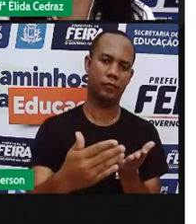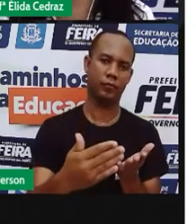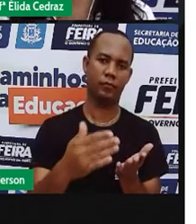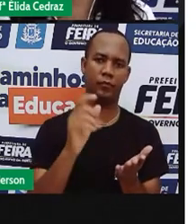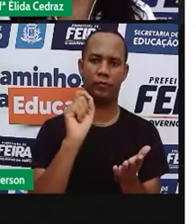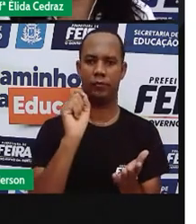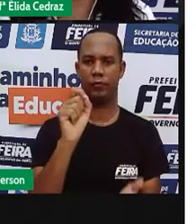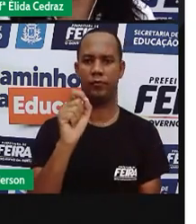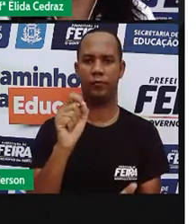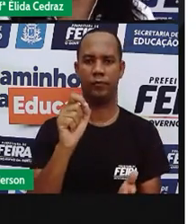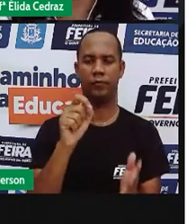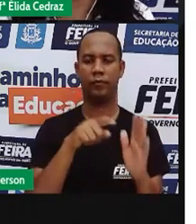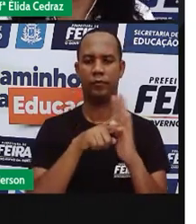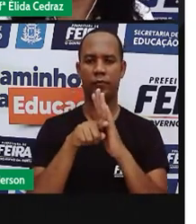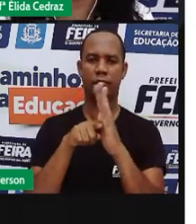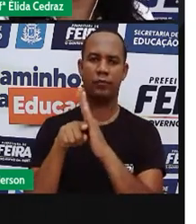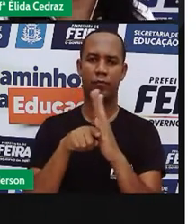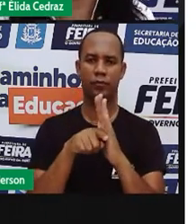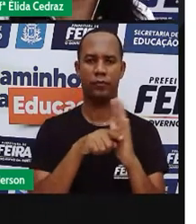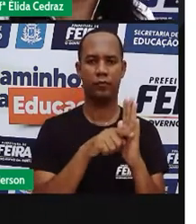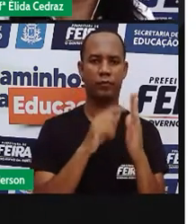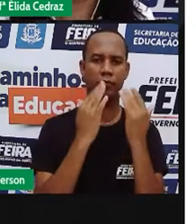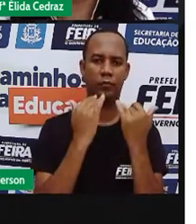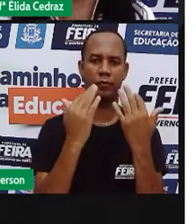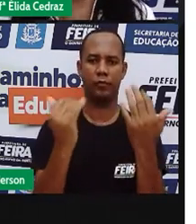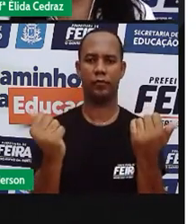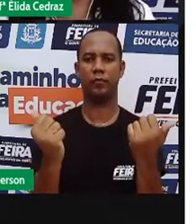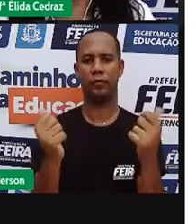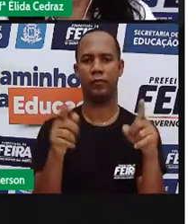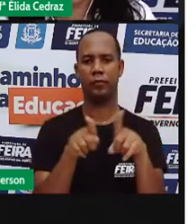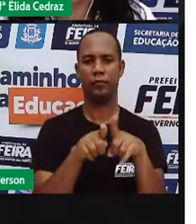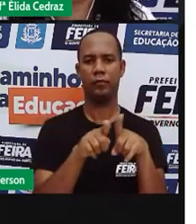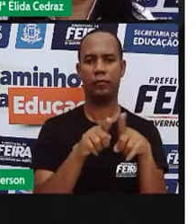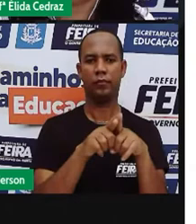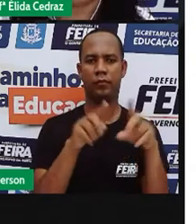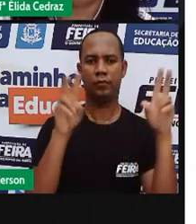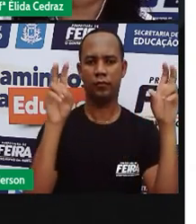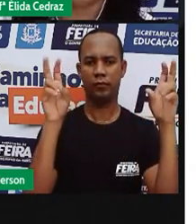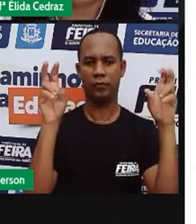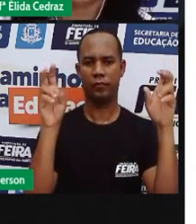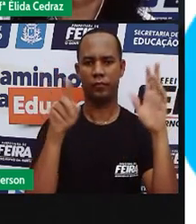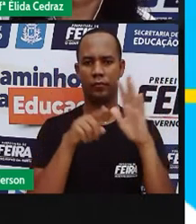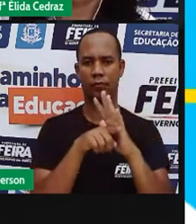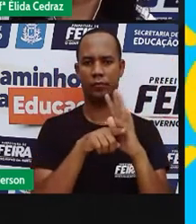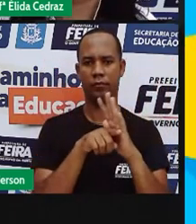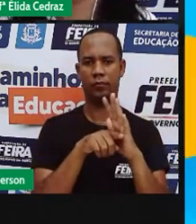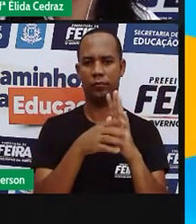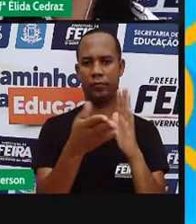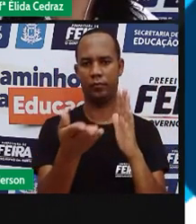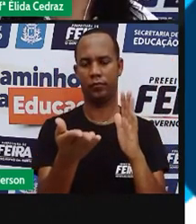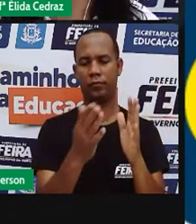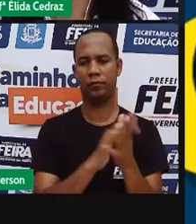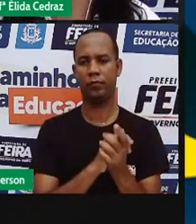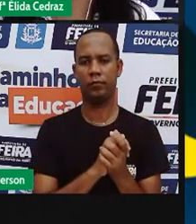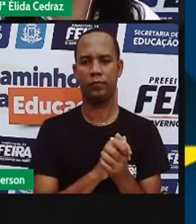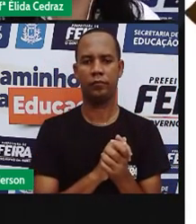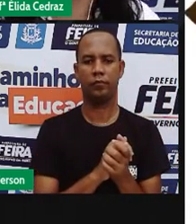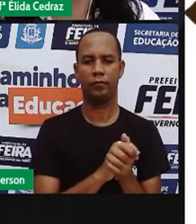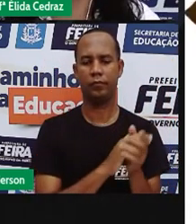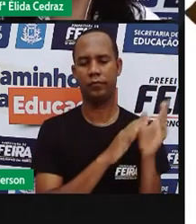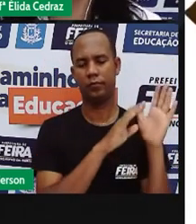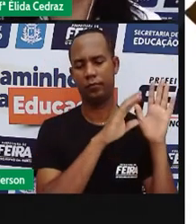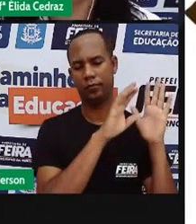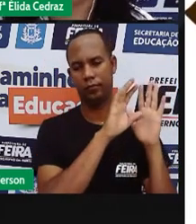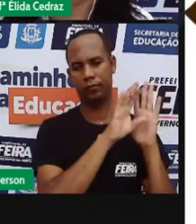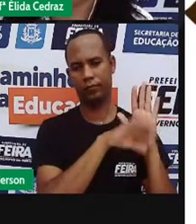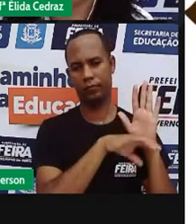sistema e análise linguística com antônimo e sinônimo. Vamos lá para o nosso calendário? Dia